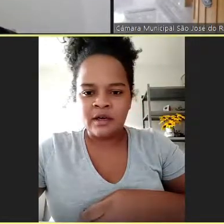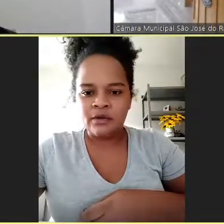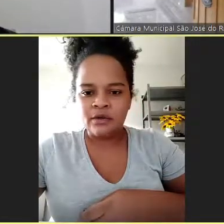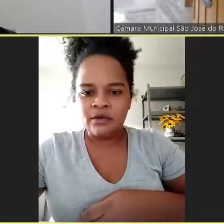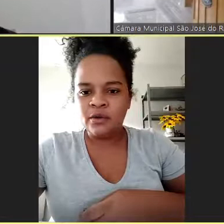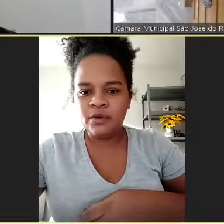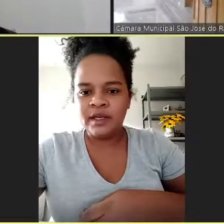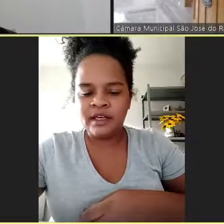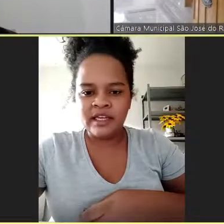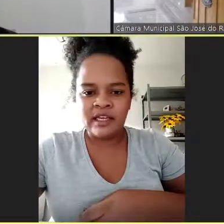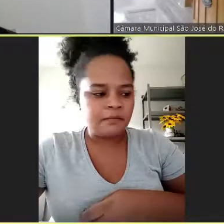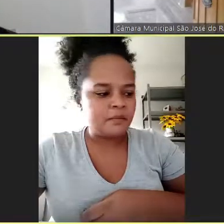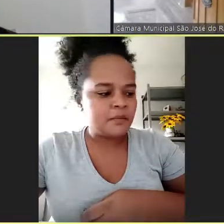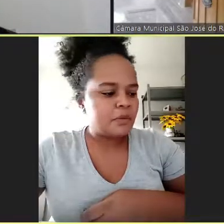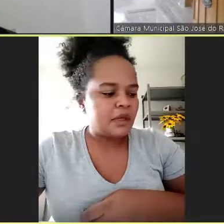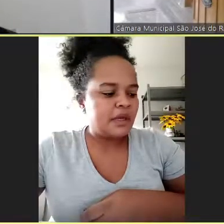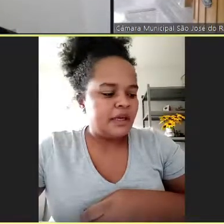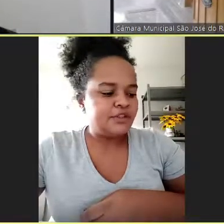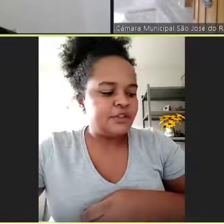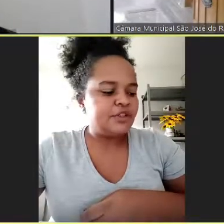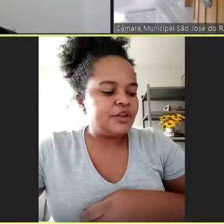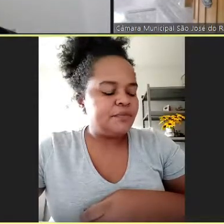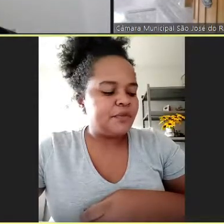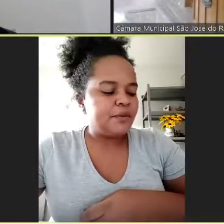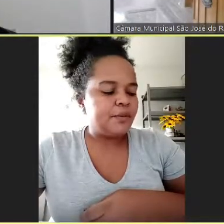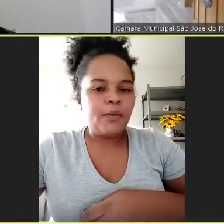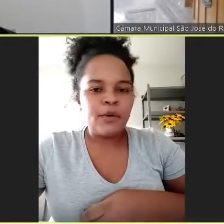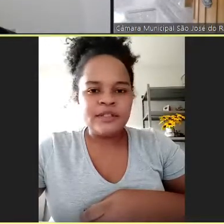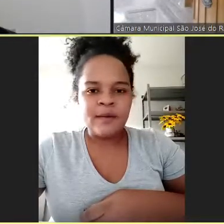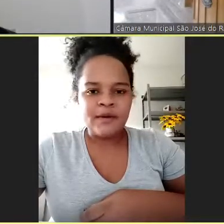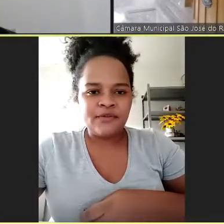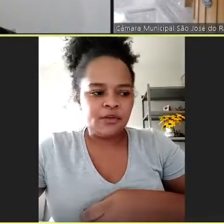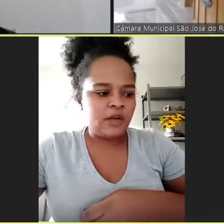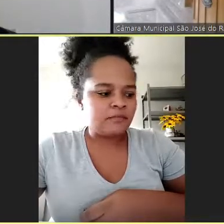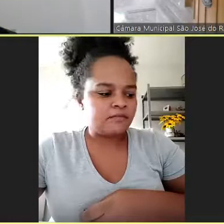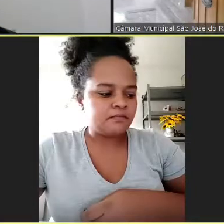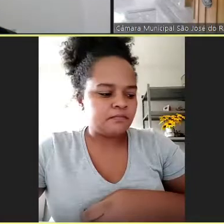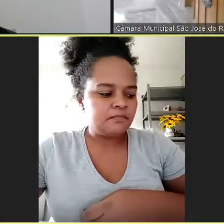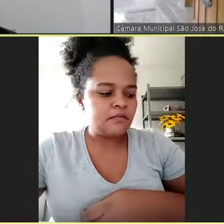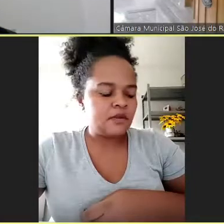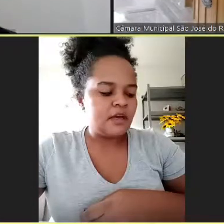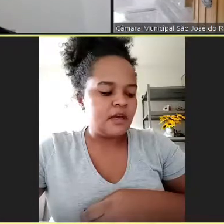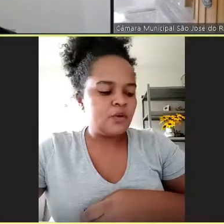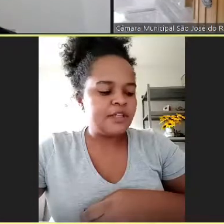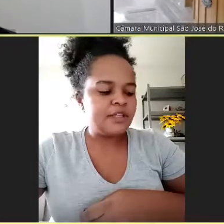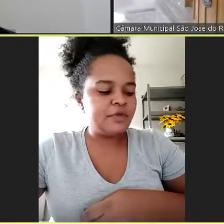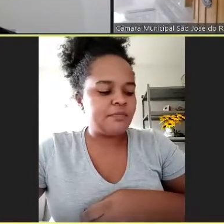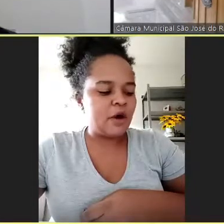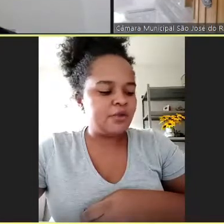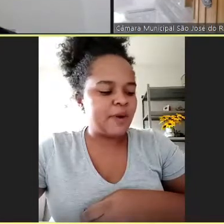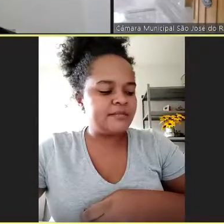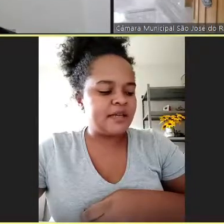Lu e Irina, que a gente propôsse à prefeitura o Conselho